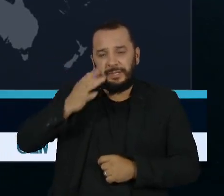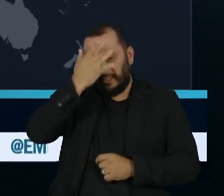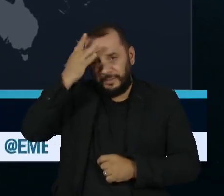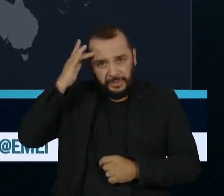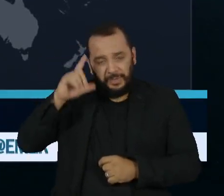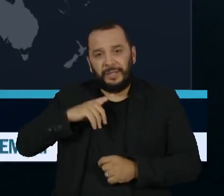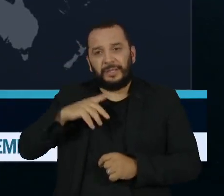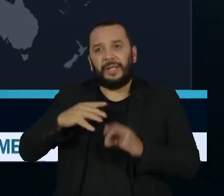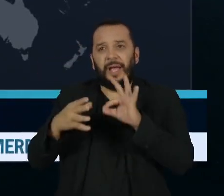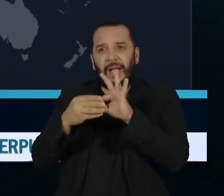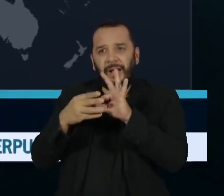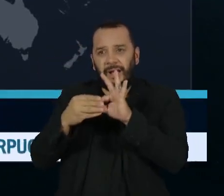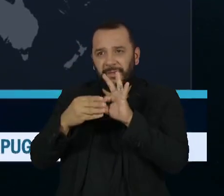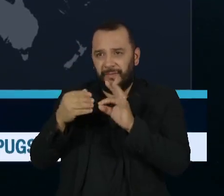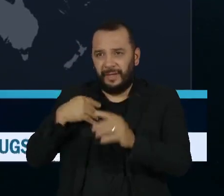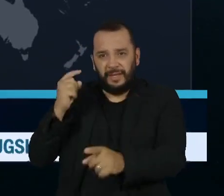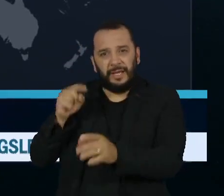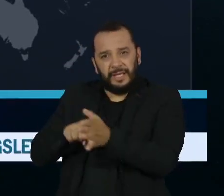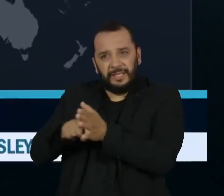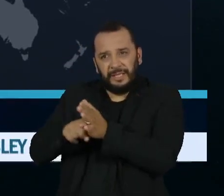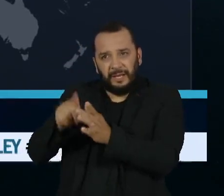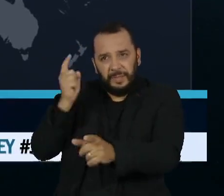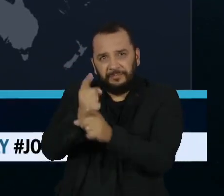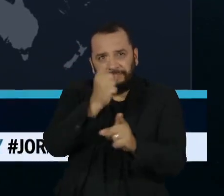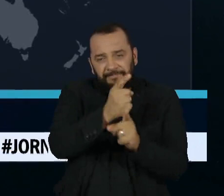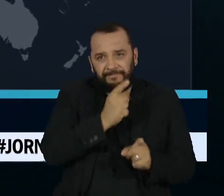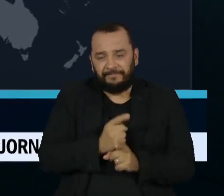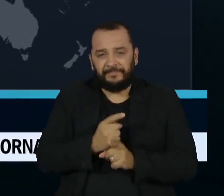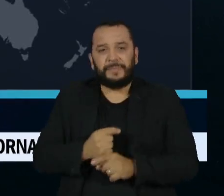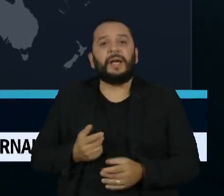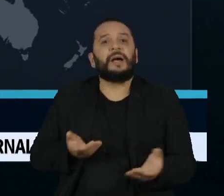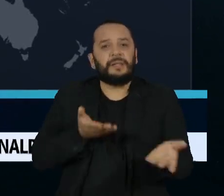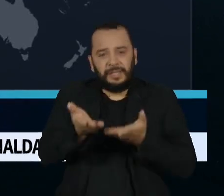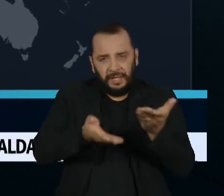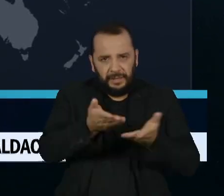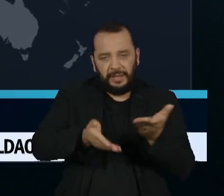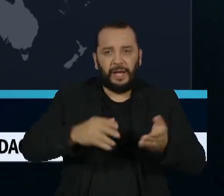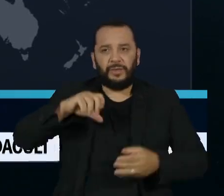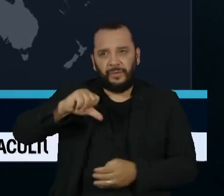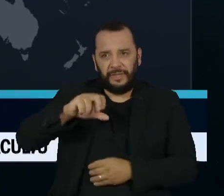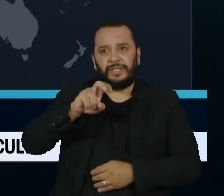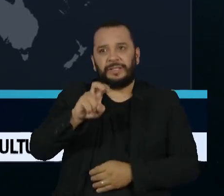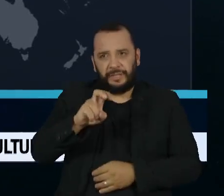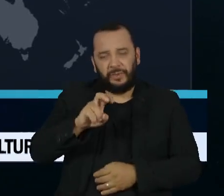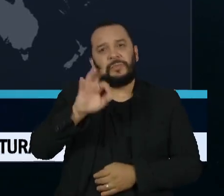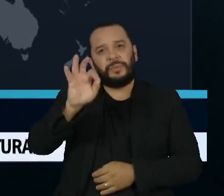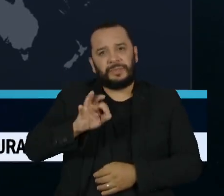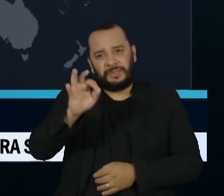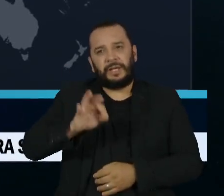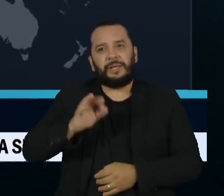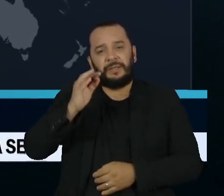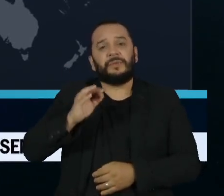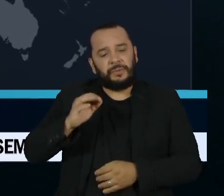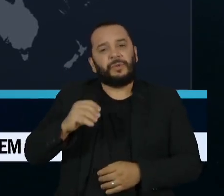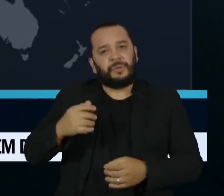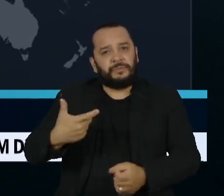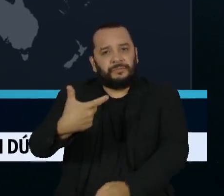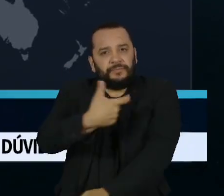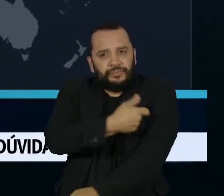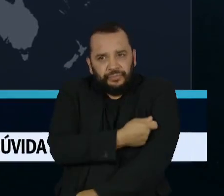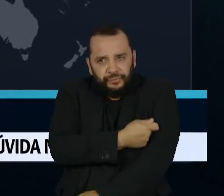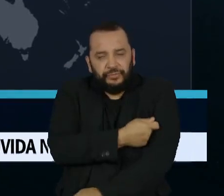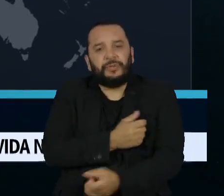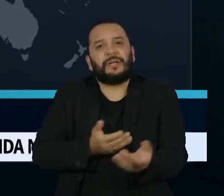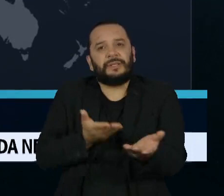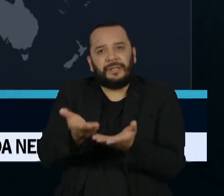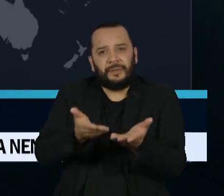sejam identificados em testes. Tratar 95% desses infectados com os coquetéis antivirais que